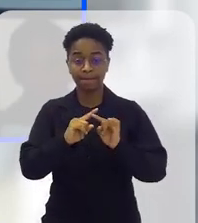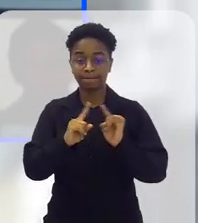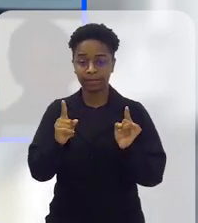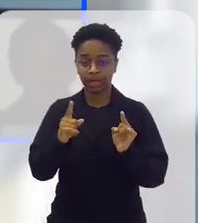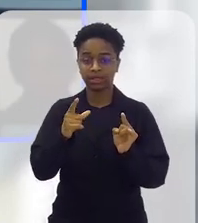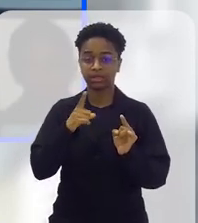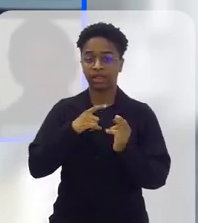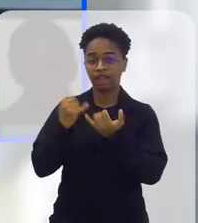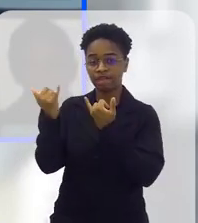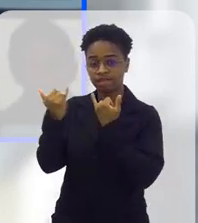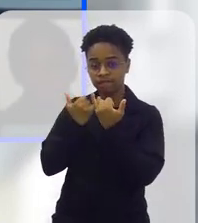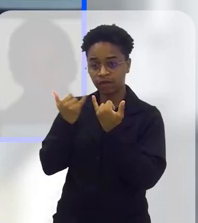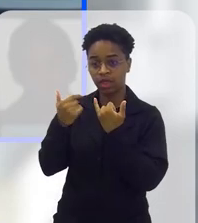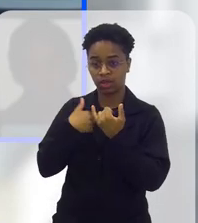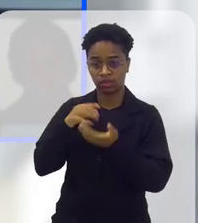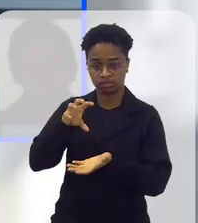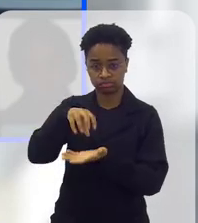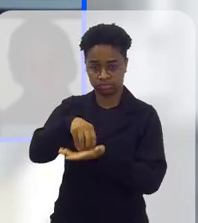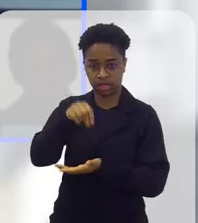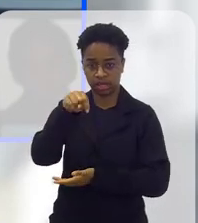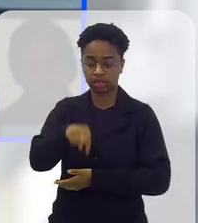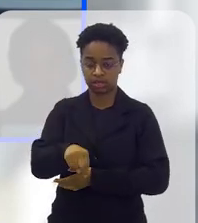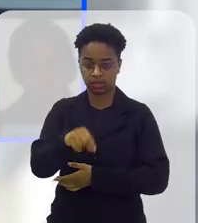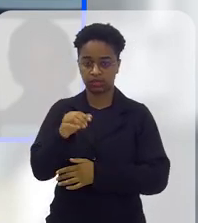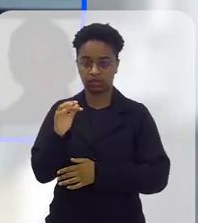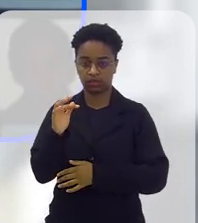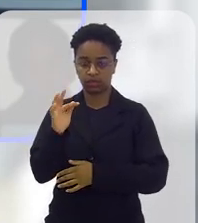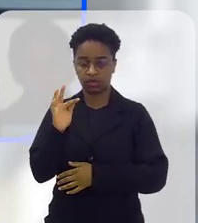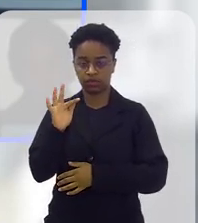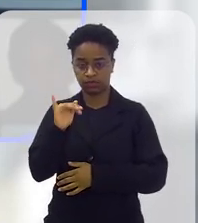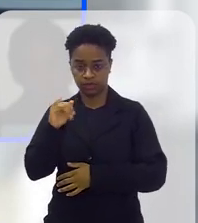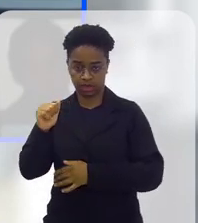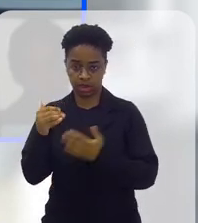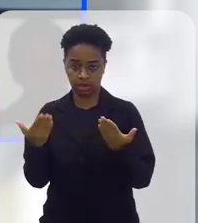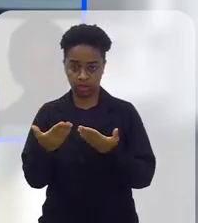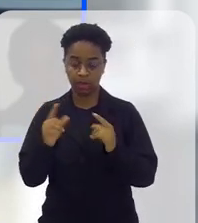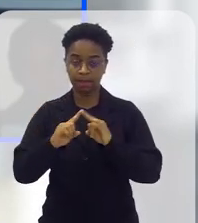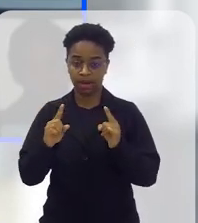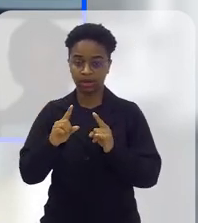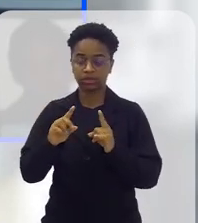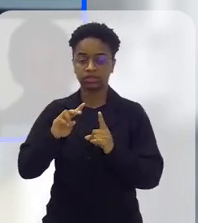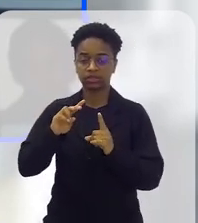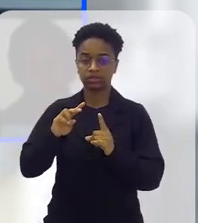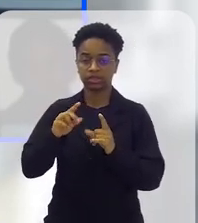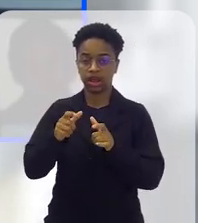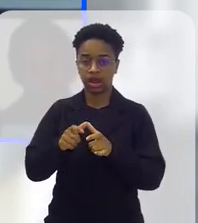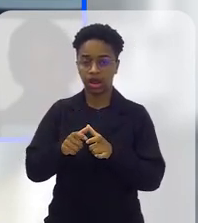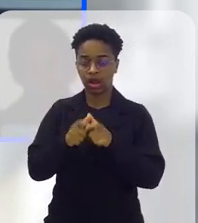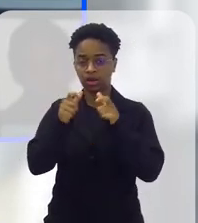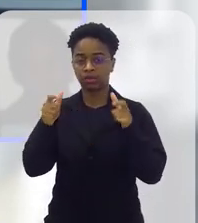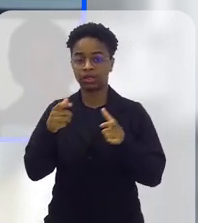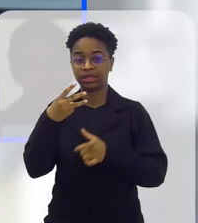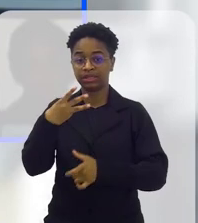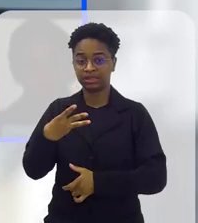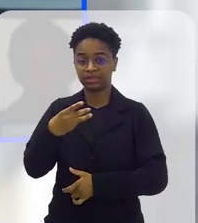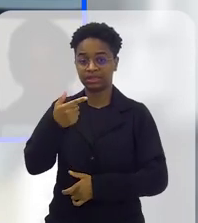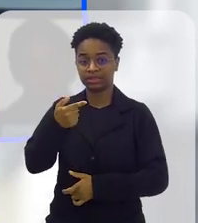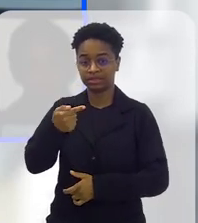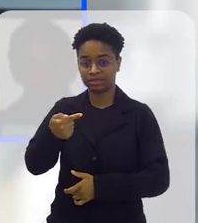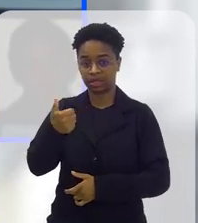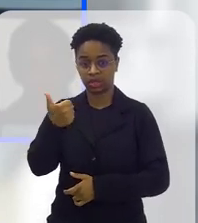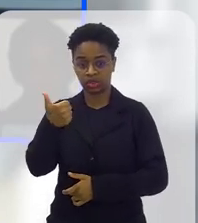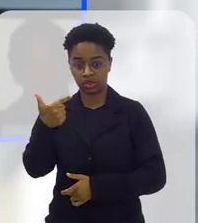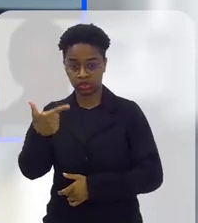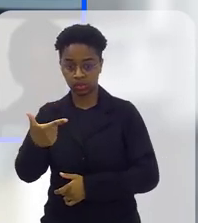eu já tive aqui informações. Estou aqui na sede da fundação nesse momento e aumentamos para 3.712,